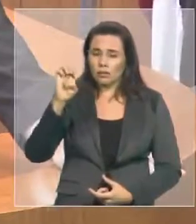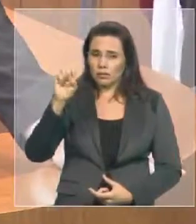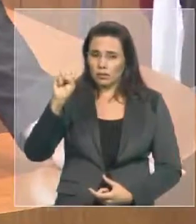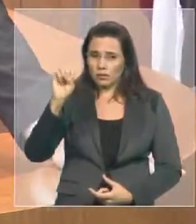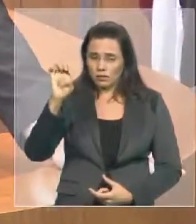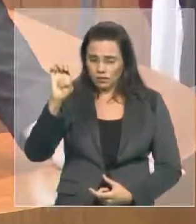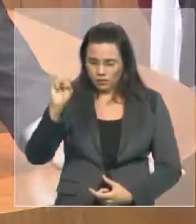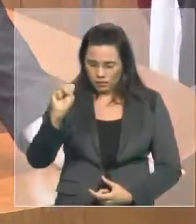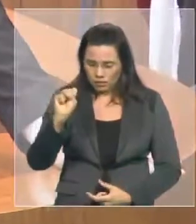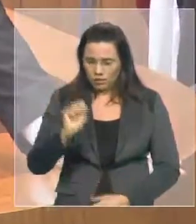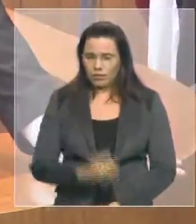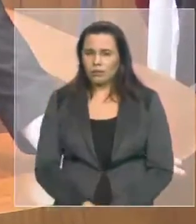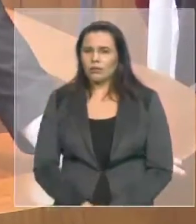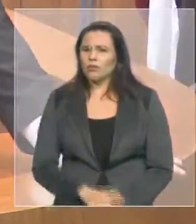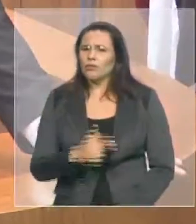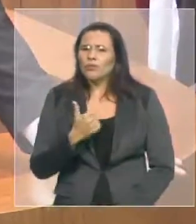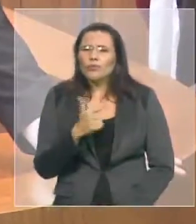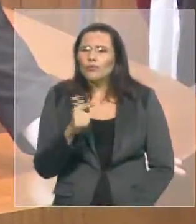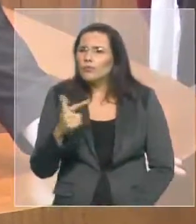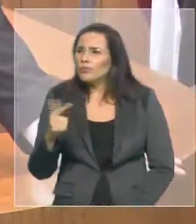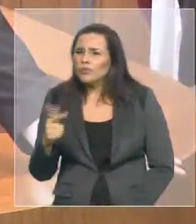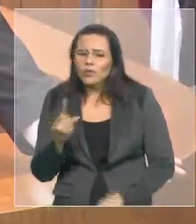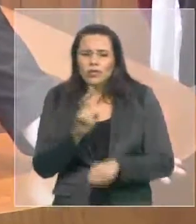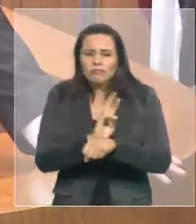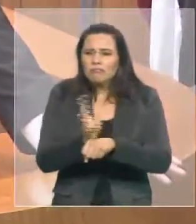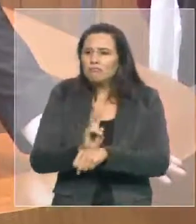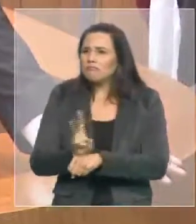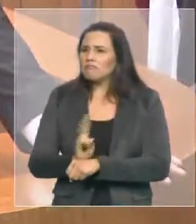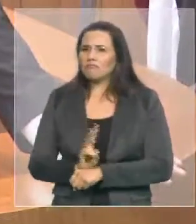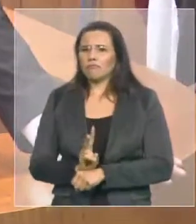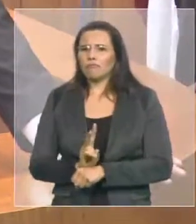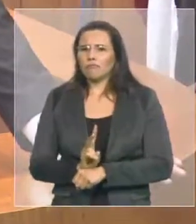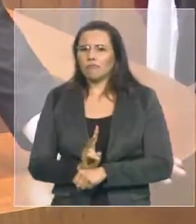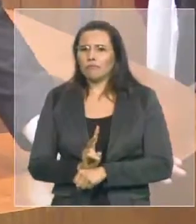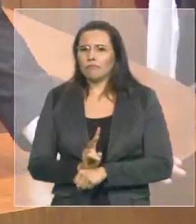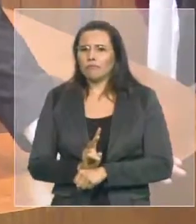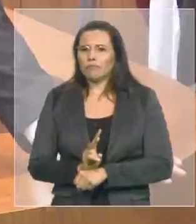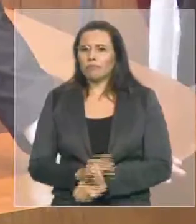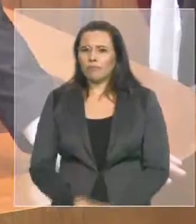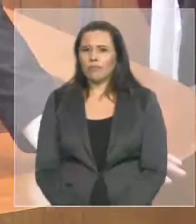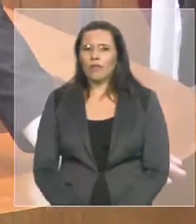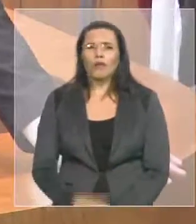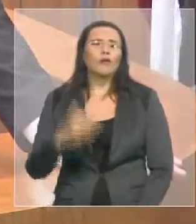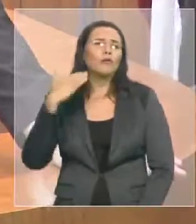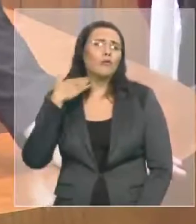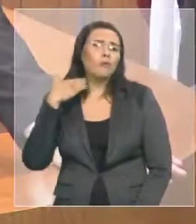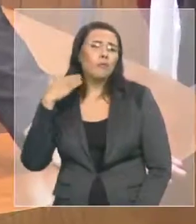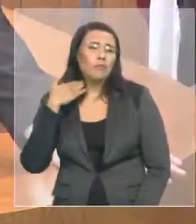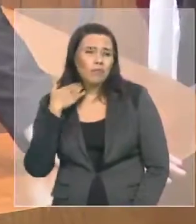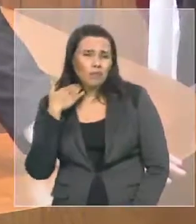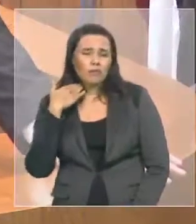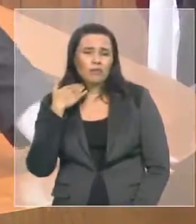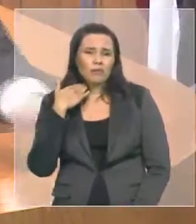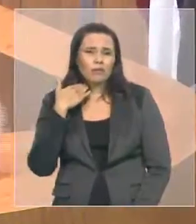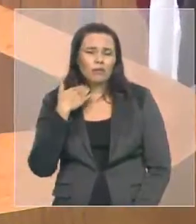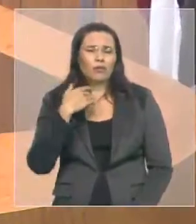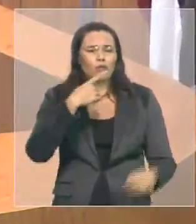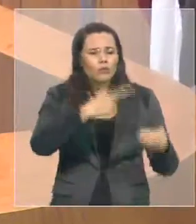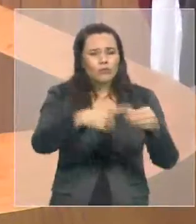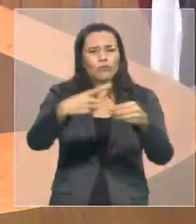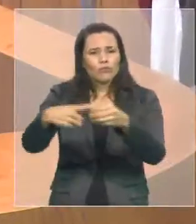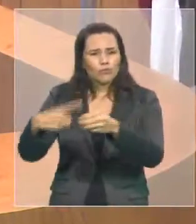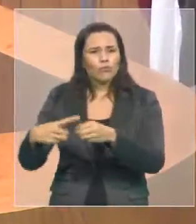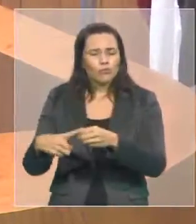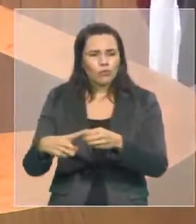Nenhum vigilante do Brasil. E nenhuma agência do interior tem nenhum vigilante e nenhuma monitoração. Agora, vejamos,